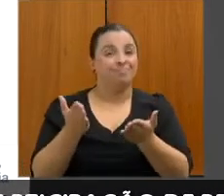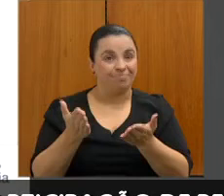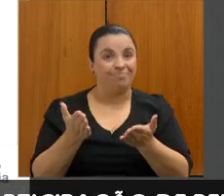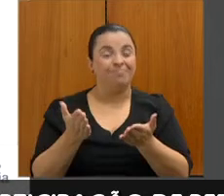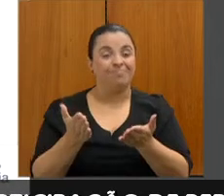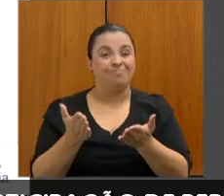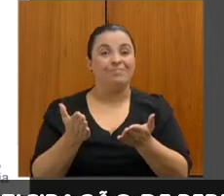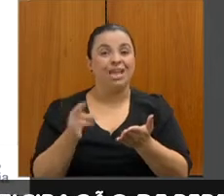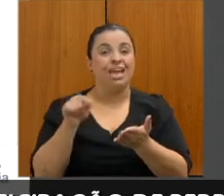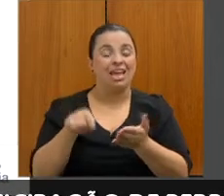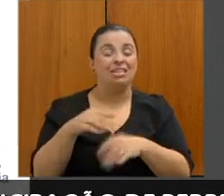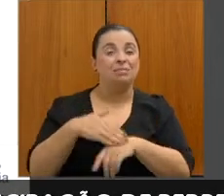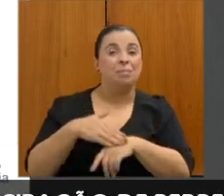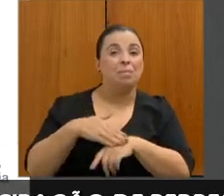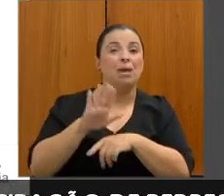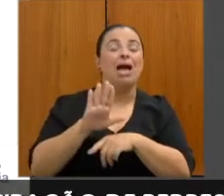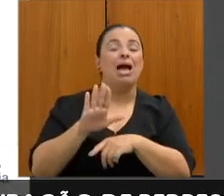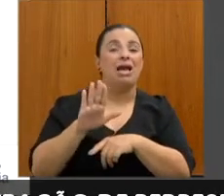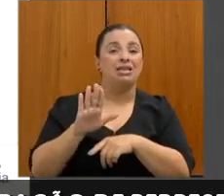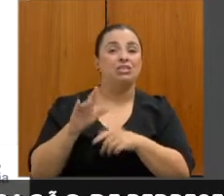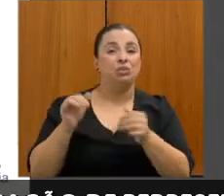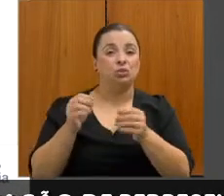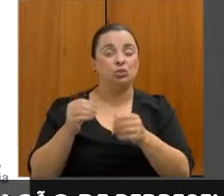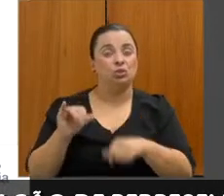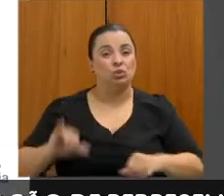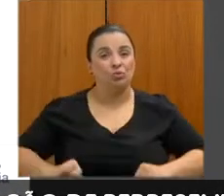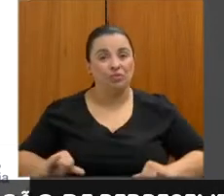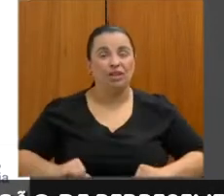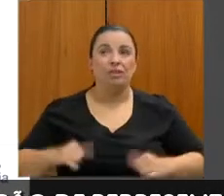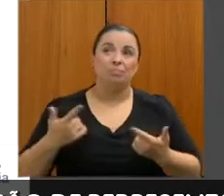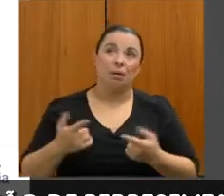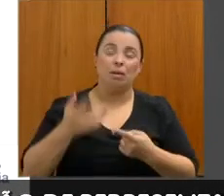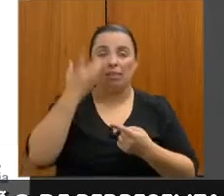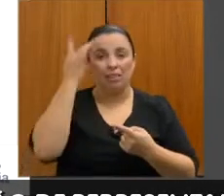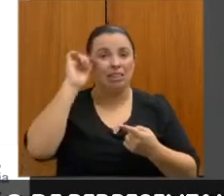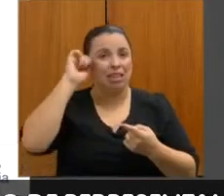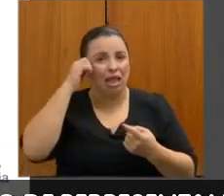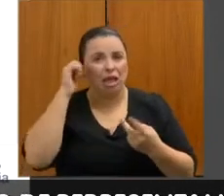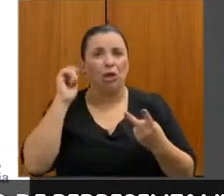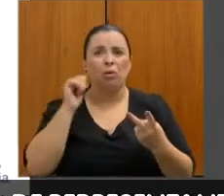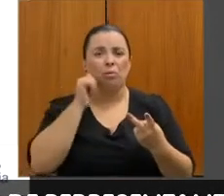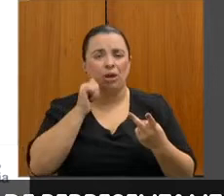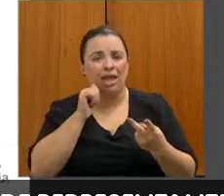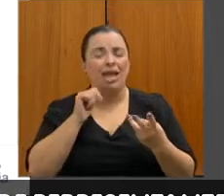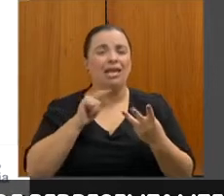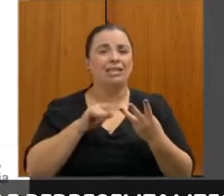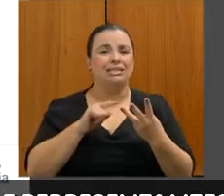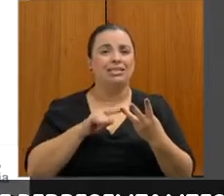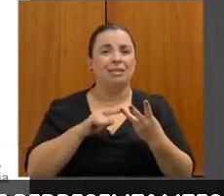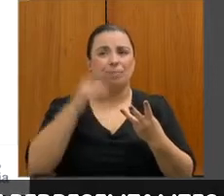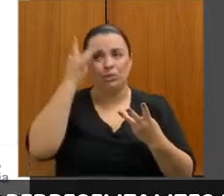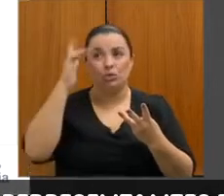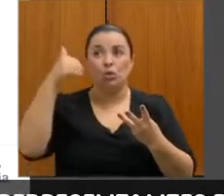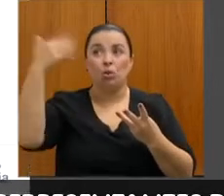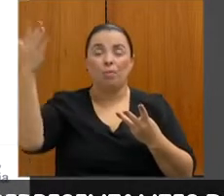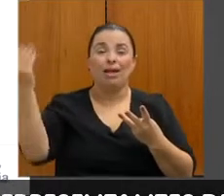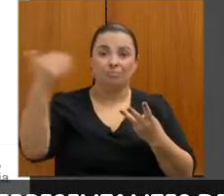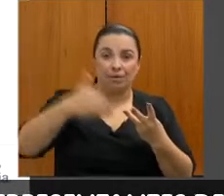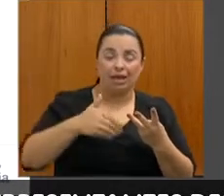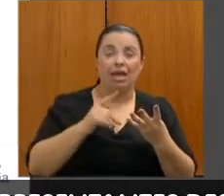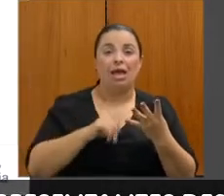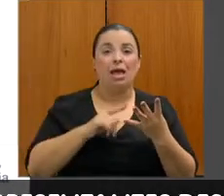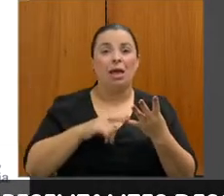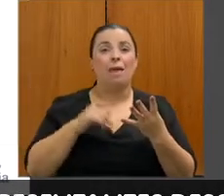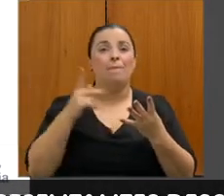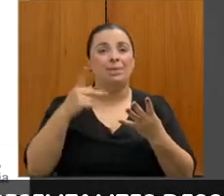excluídos, eles vão sofrer mais, e aí eu incluo negros, mulheres, imigrantes, público PCD, jovens, eles são os que sentem primeiro o sinal da